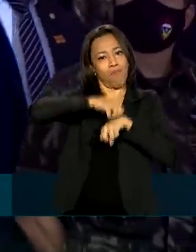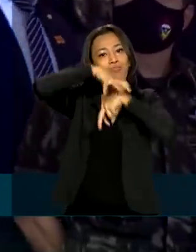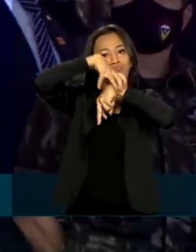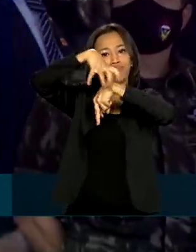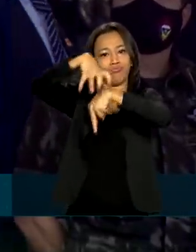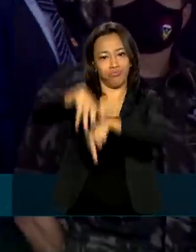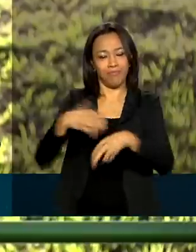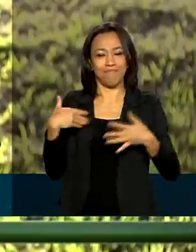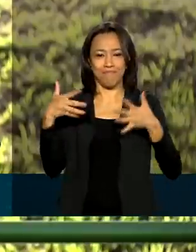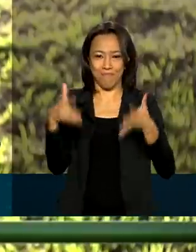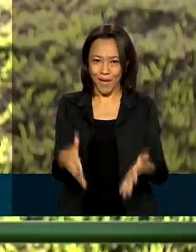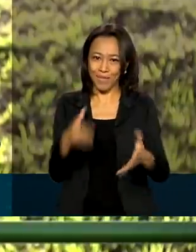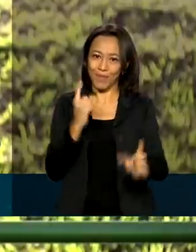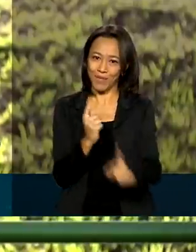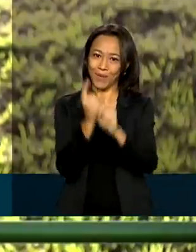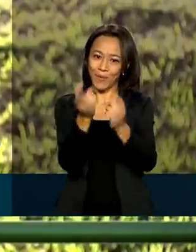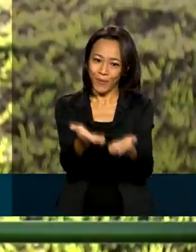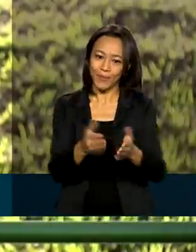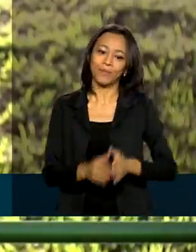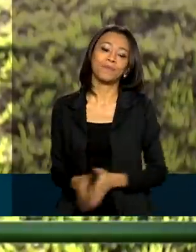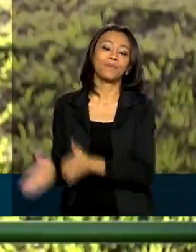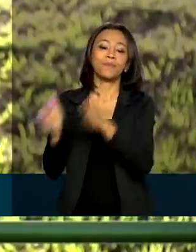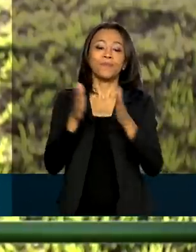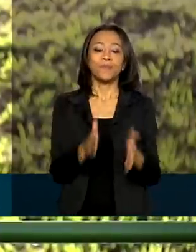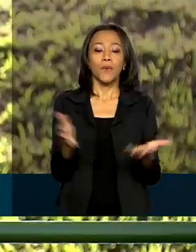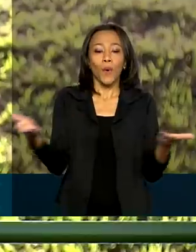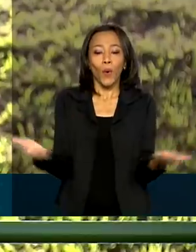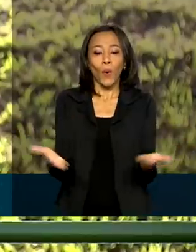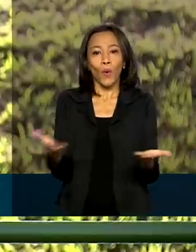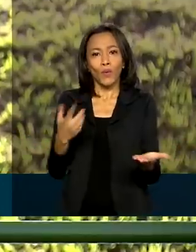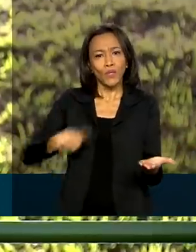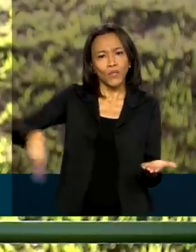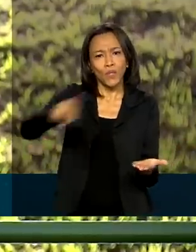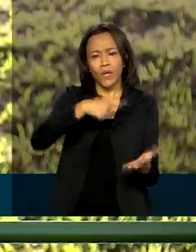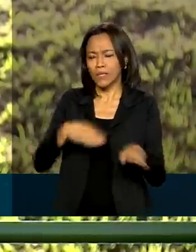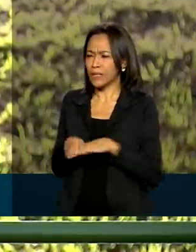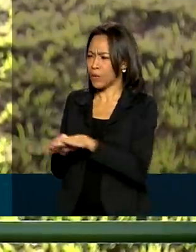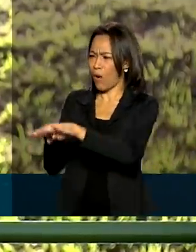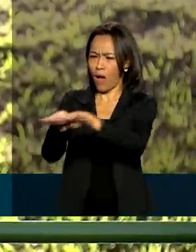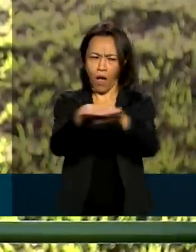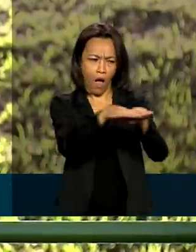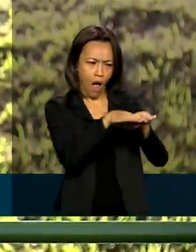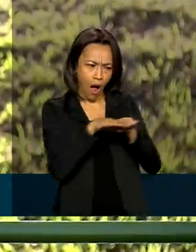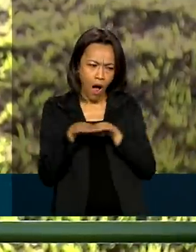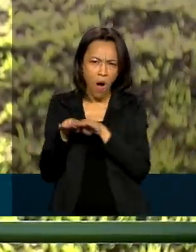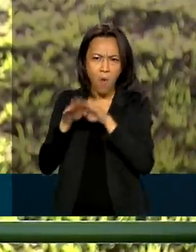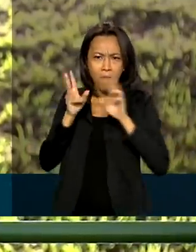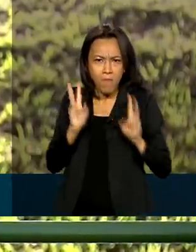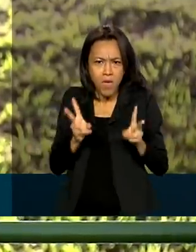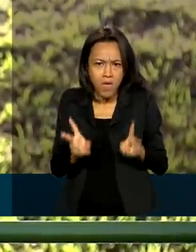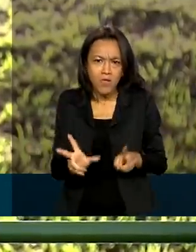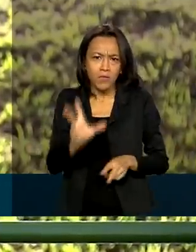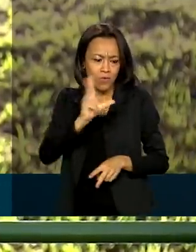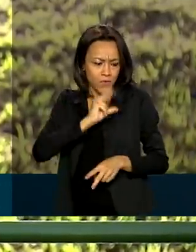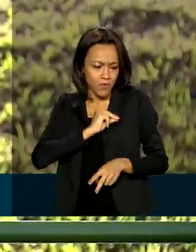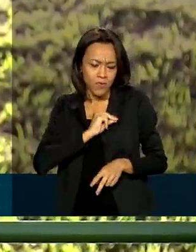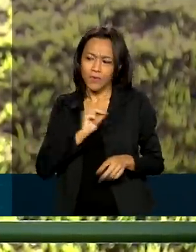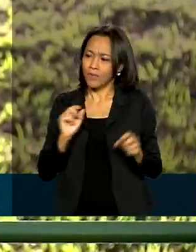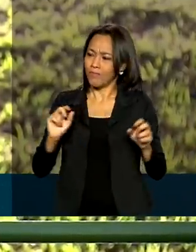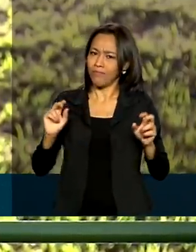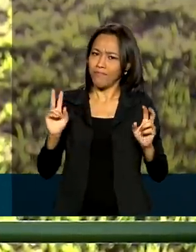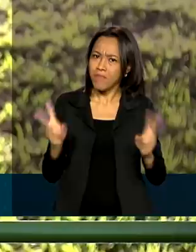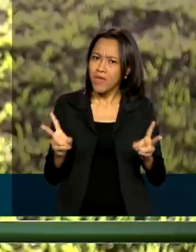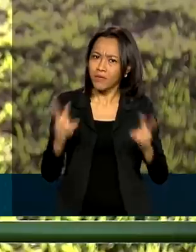participou do evento. A partir de hoje, somos todos iguais. O mesmo brevê, o mesmo bote,